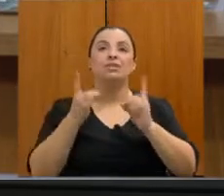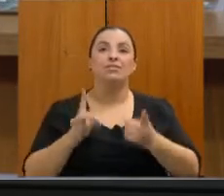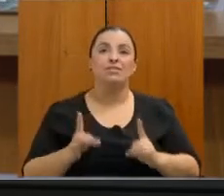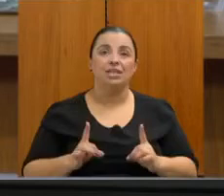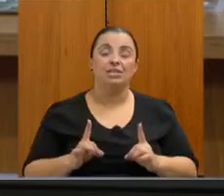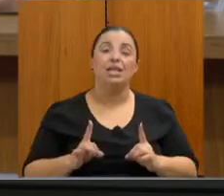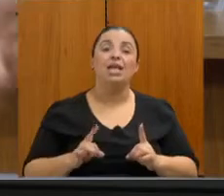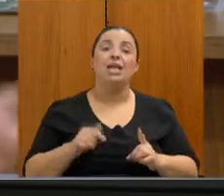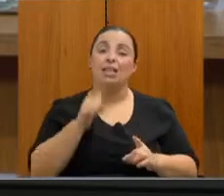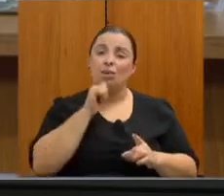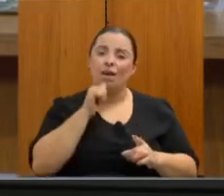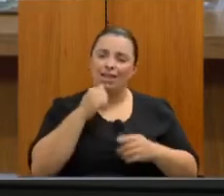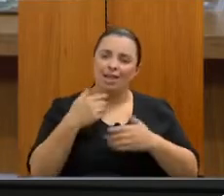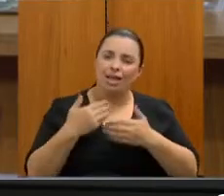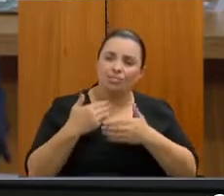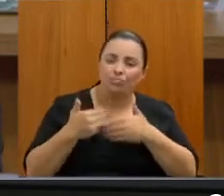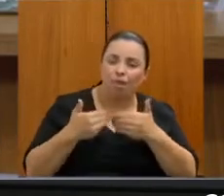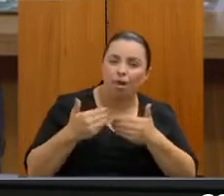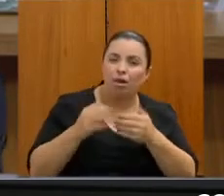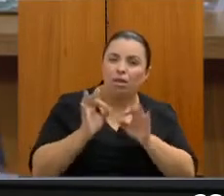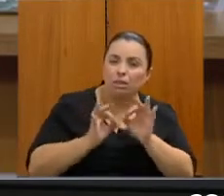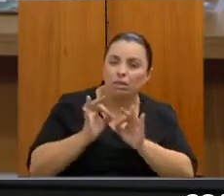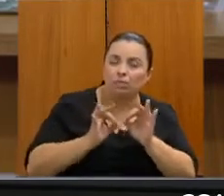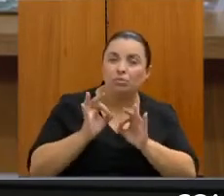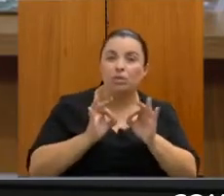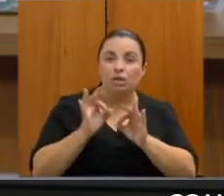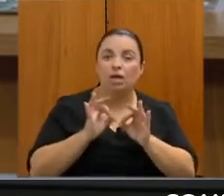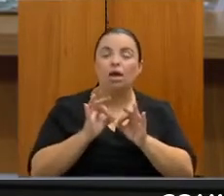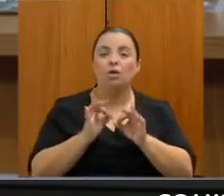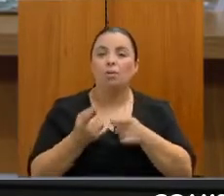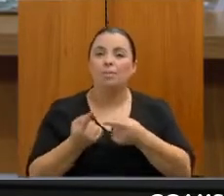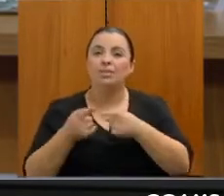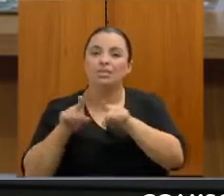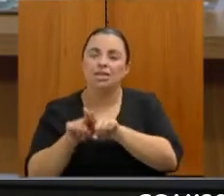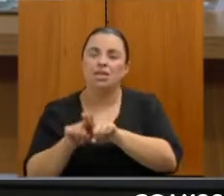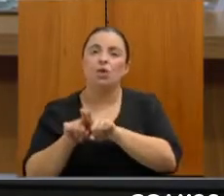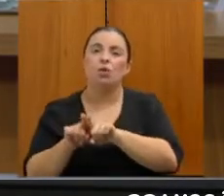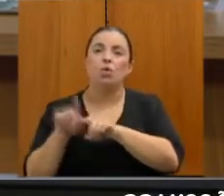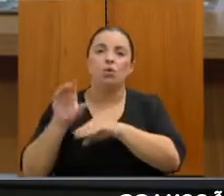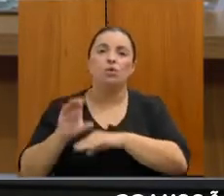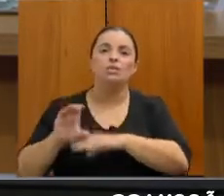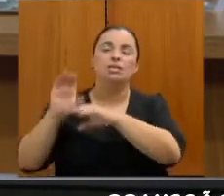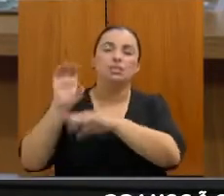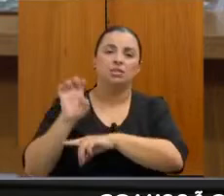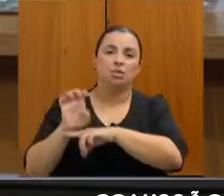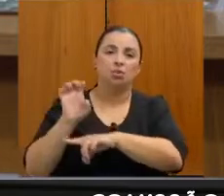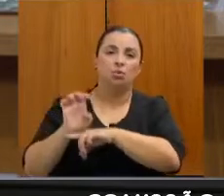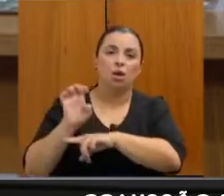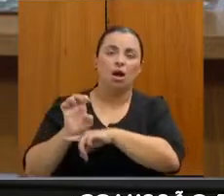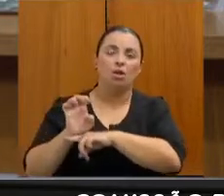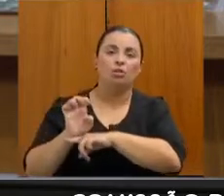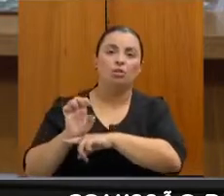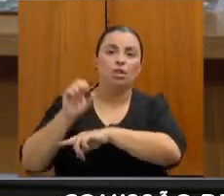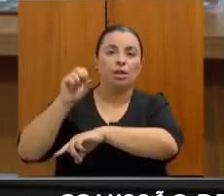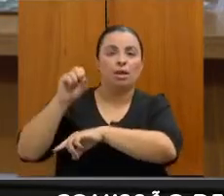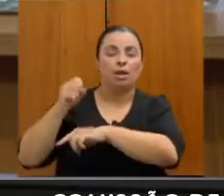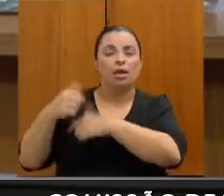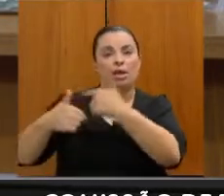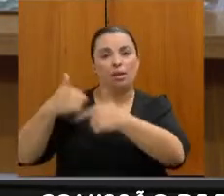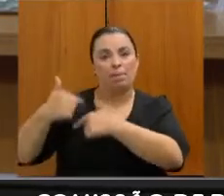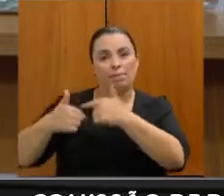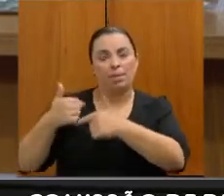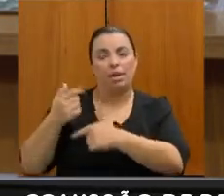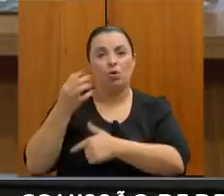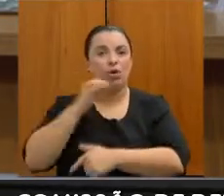parceria, em determinação, na verdade, com o Conselho Estadual de Trabalho, Emprego e Renda, que é quem faz a priorização e a gestão do Fundo